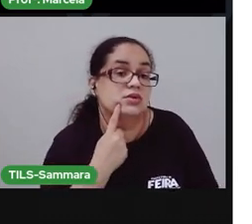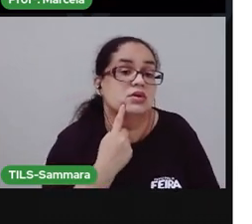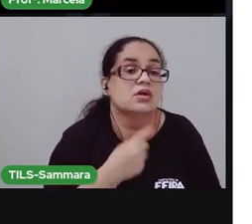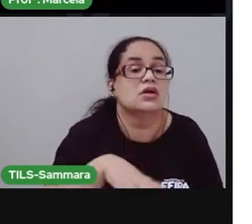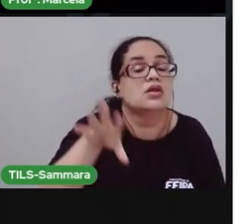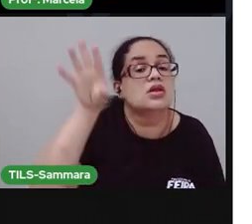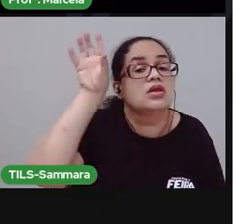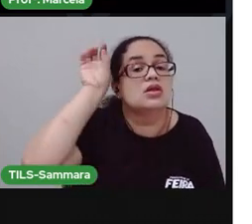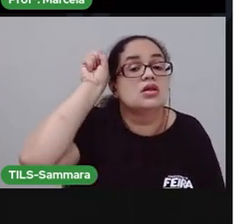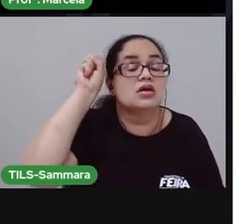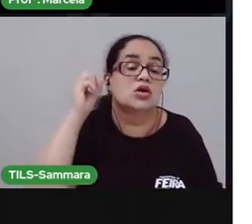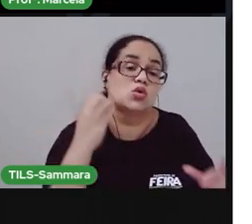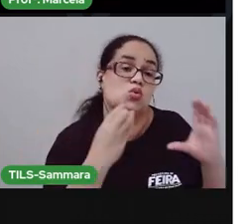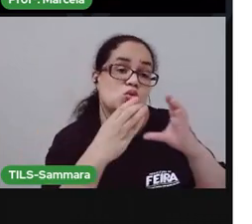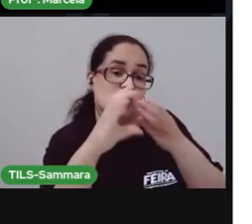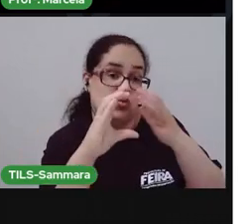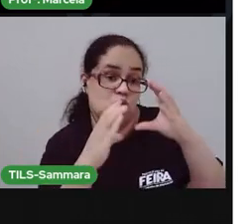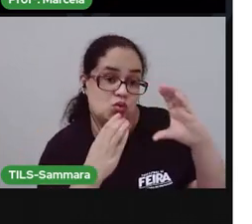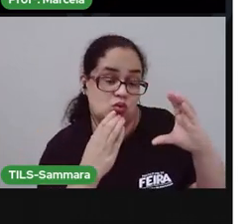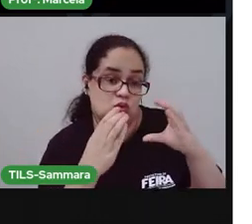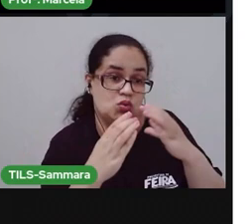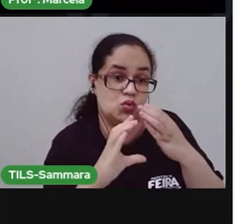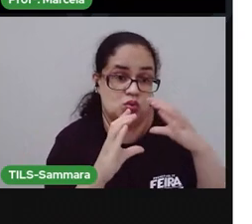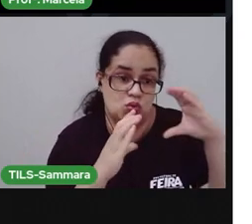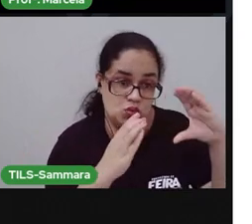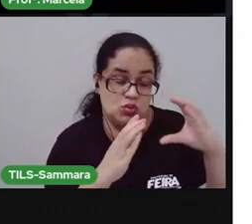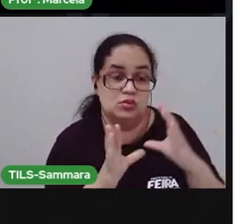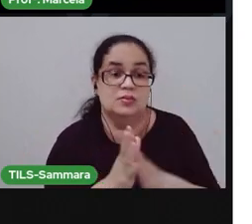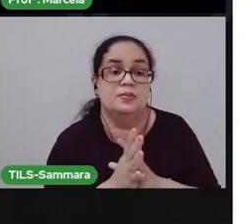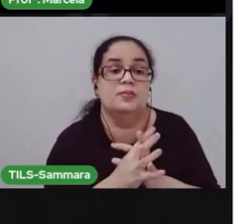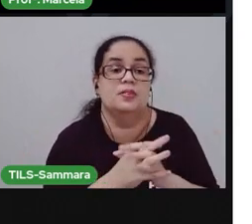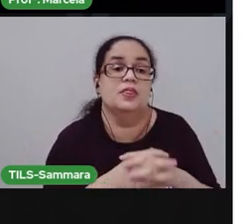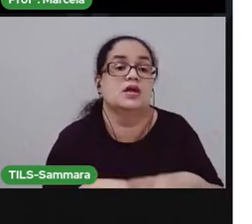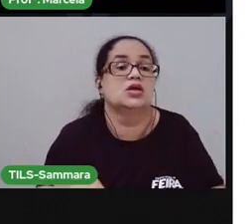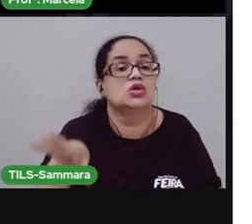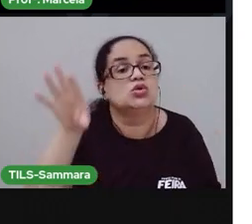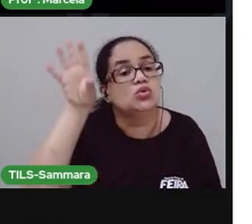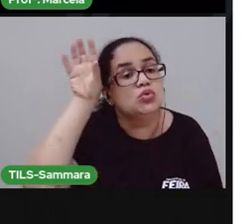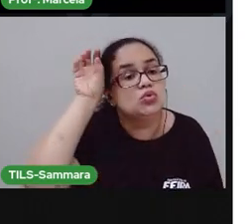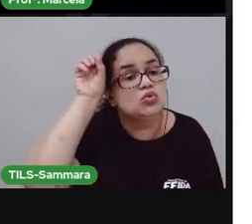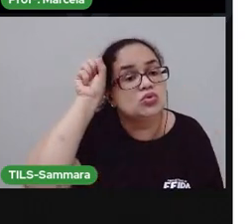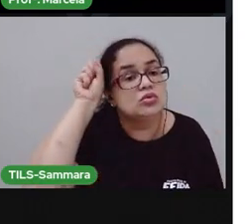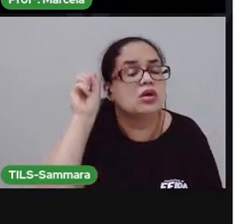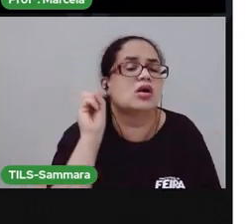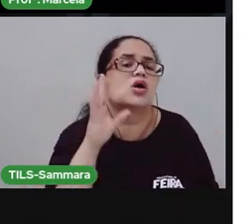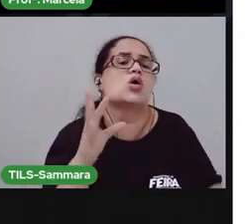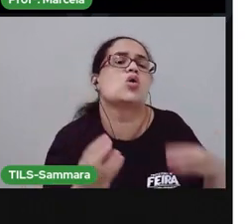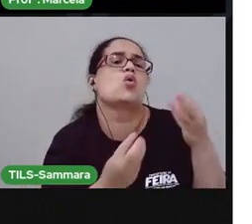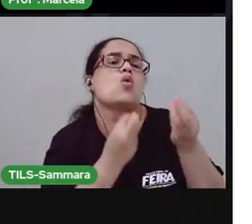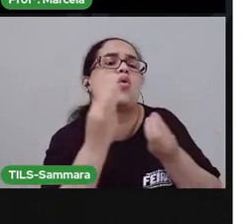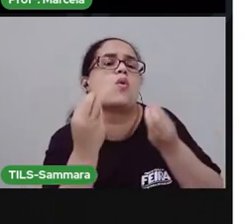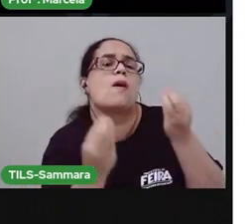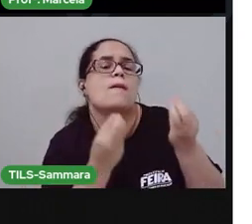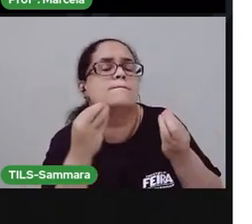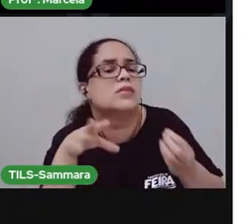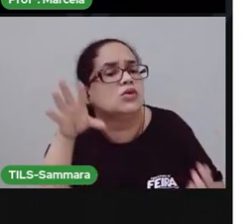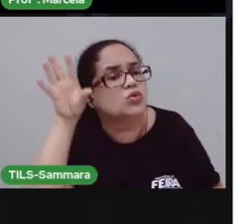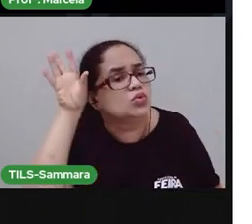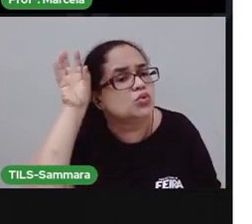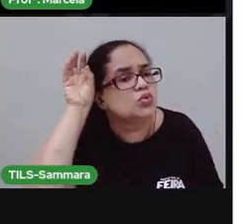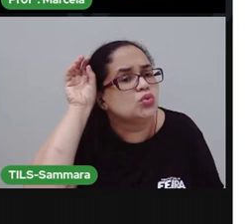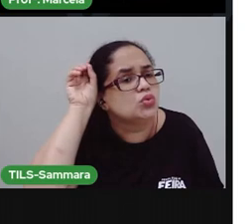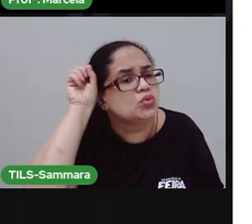outra maneira de se comunicar. De escutar a gente. Sabe como é que elas nos escutam?